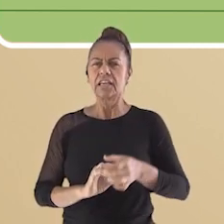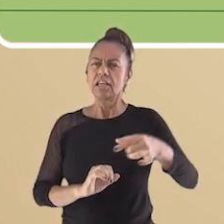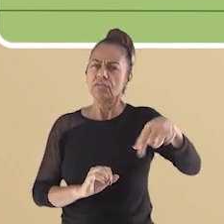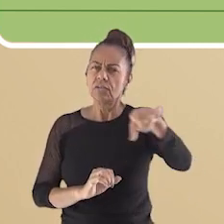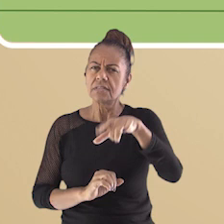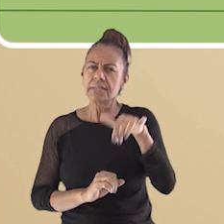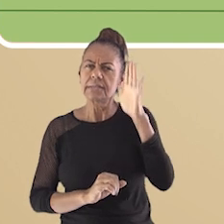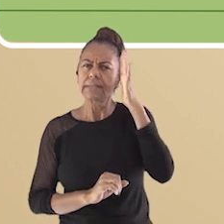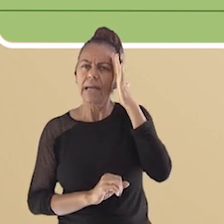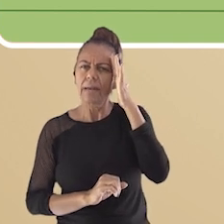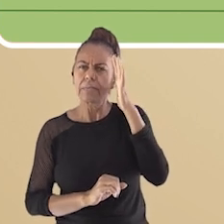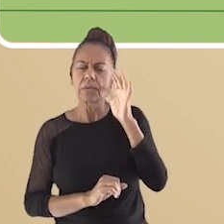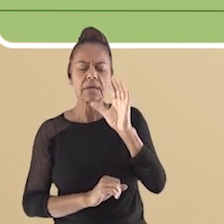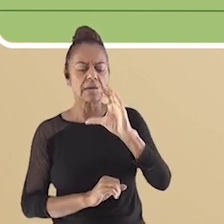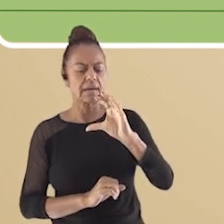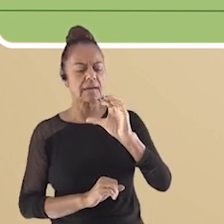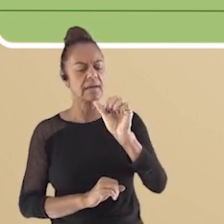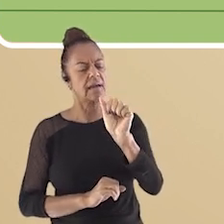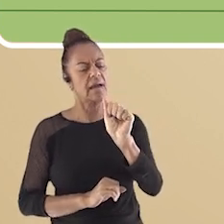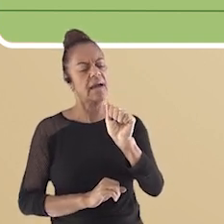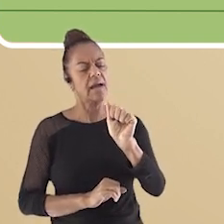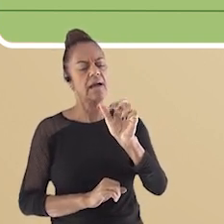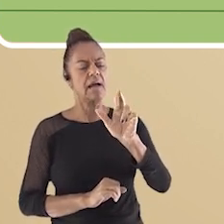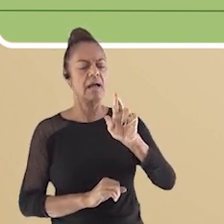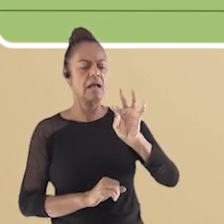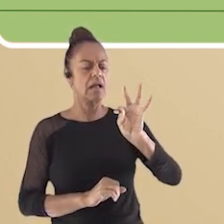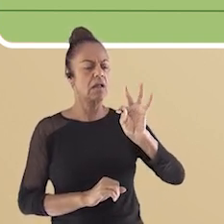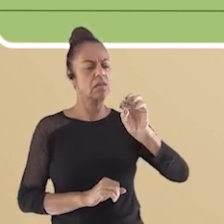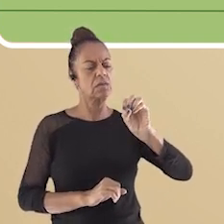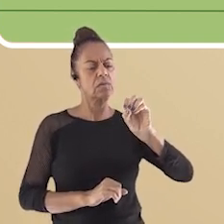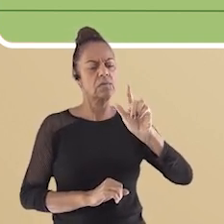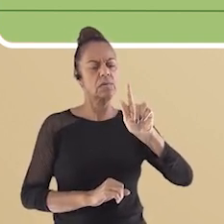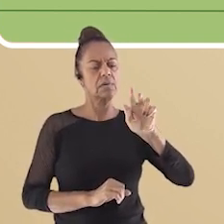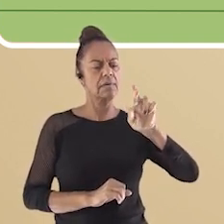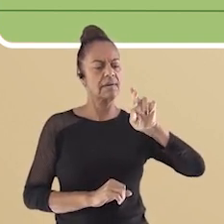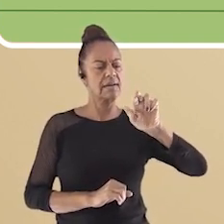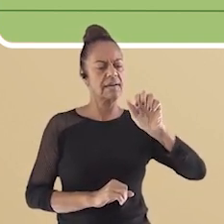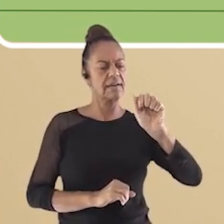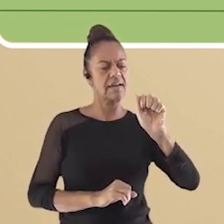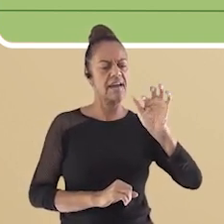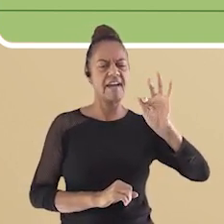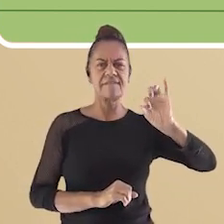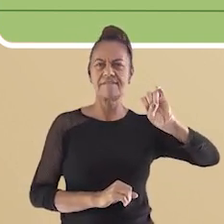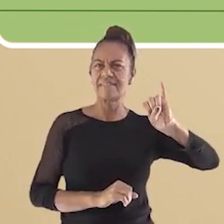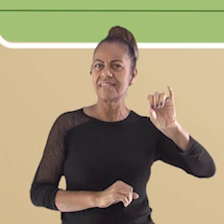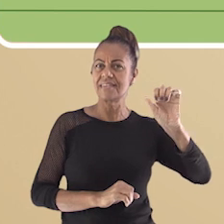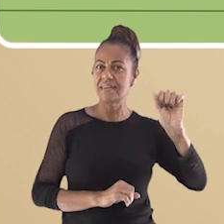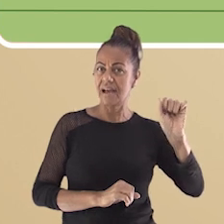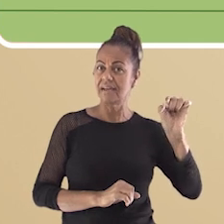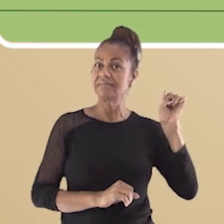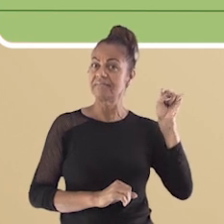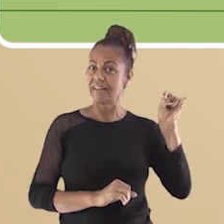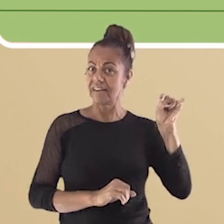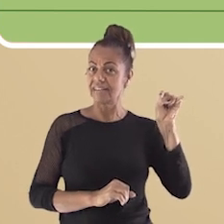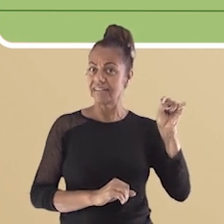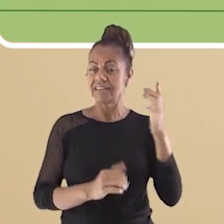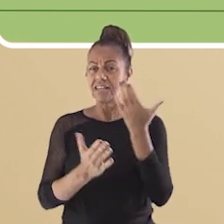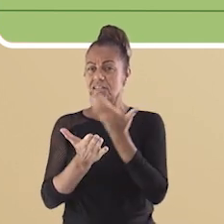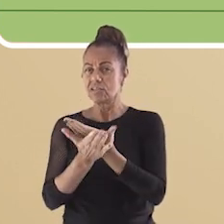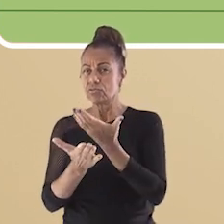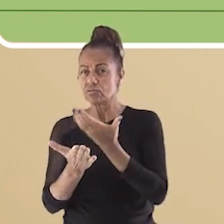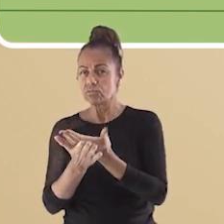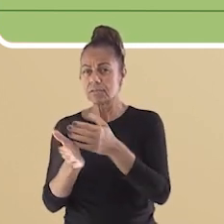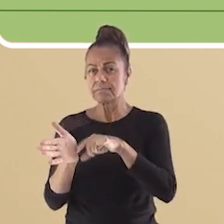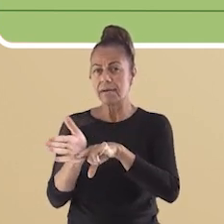cartografia significa? Ela é a área do conhecimento que estuda e cria as técnicas